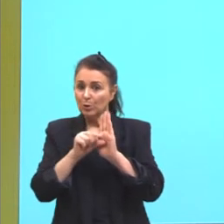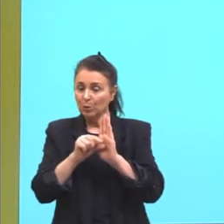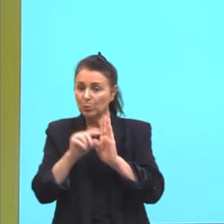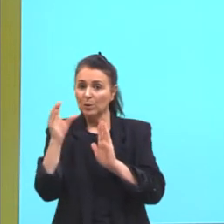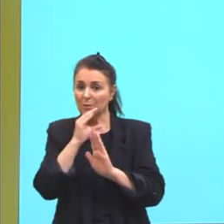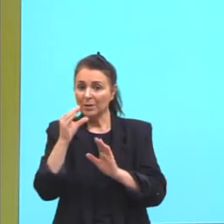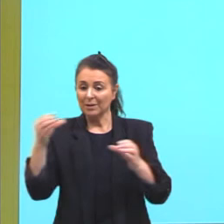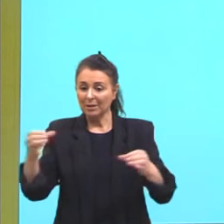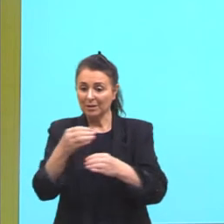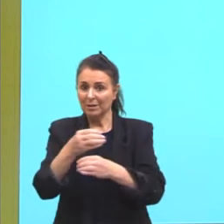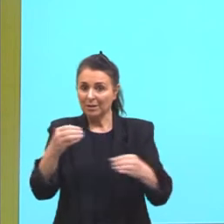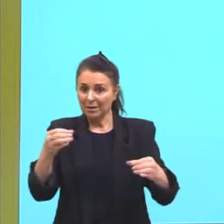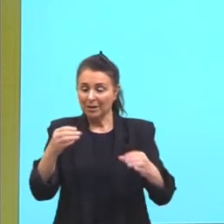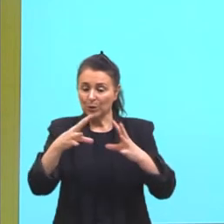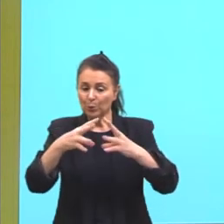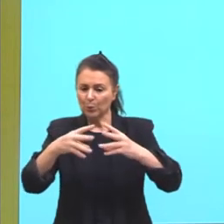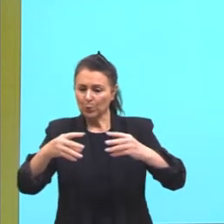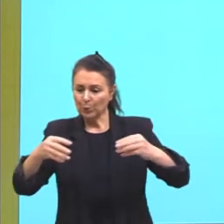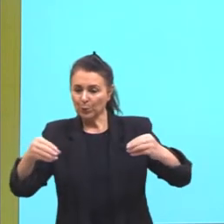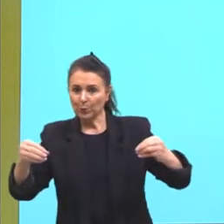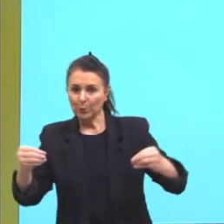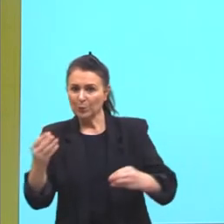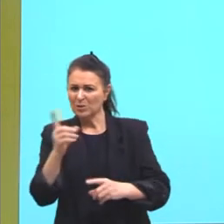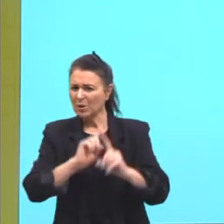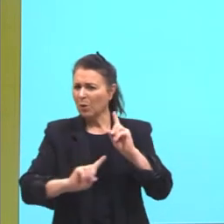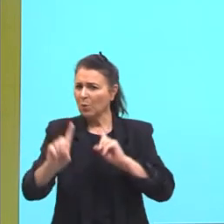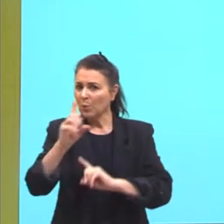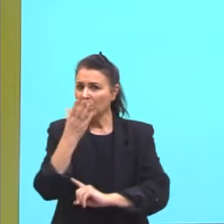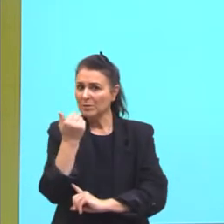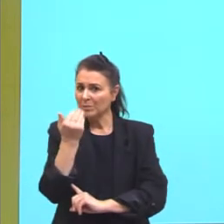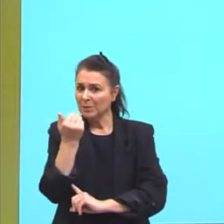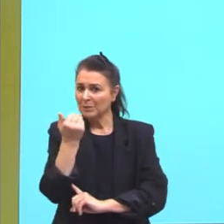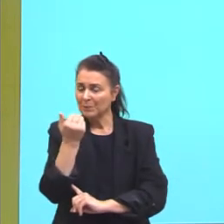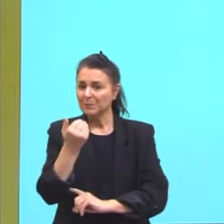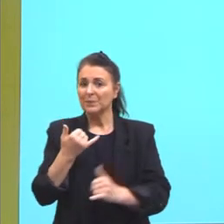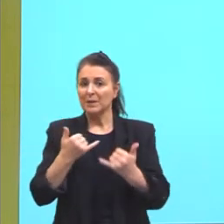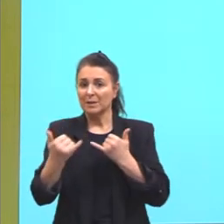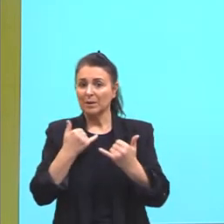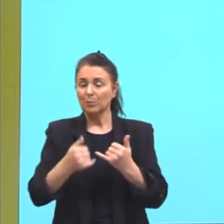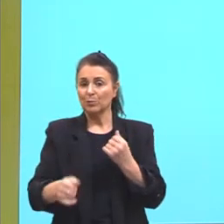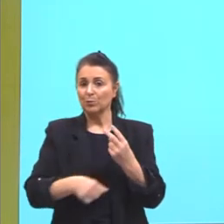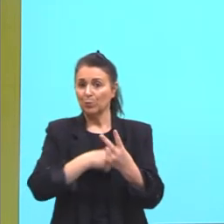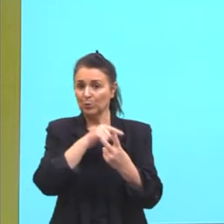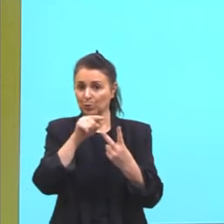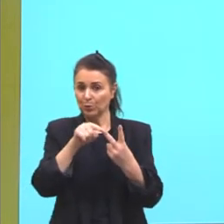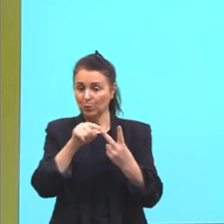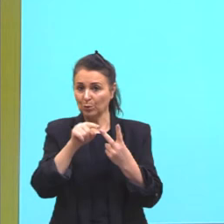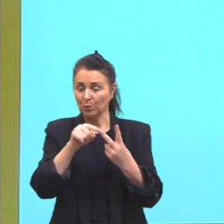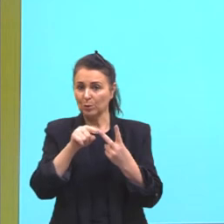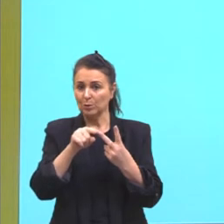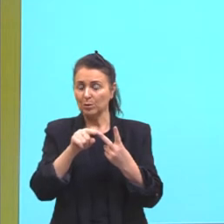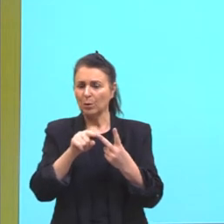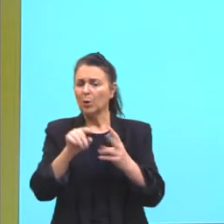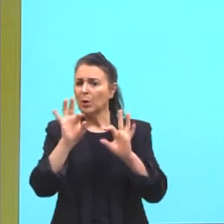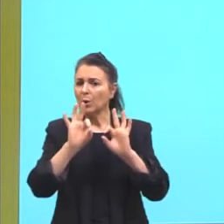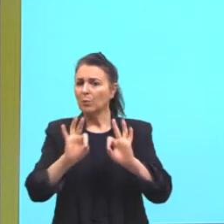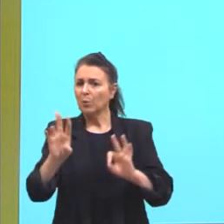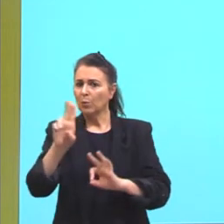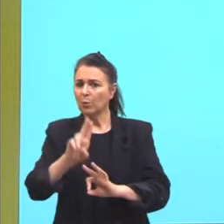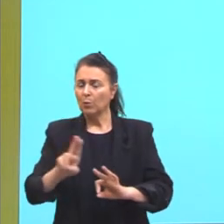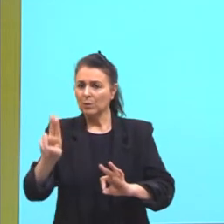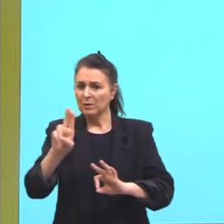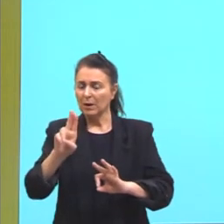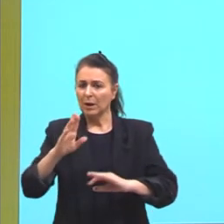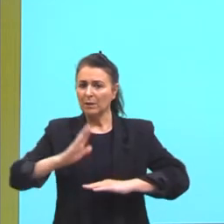contribui para a degradação de certos alimentos. Exemplo dois, um procedimento muito comum utilizado em